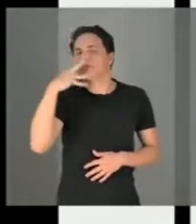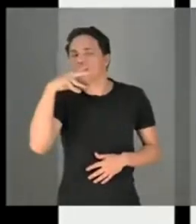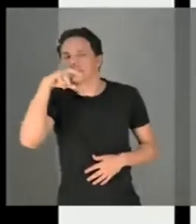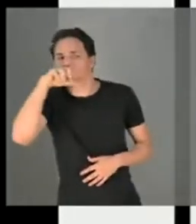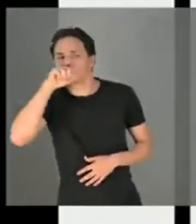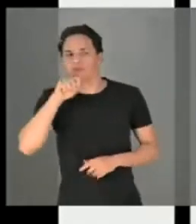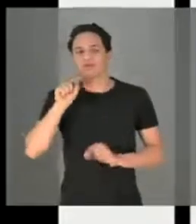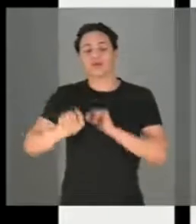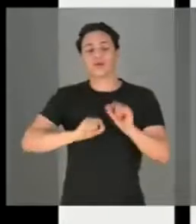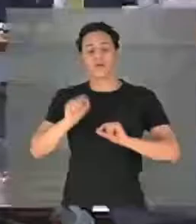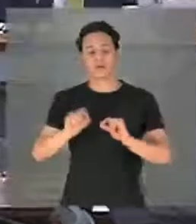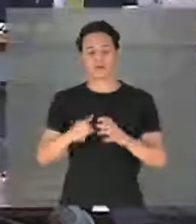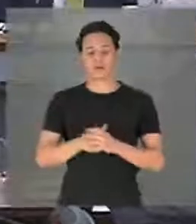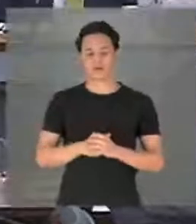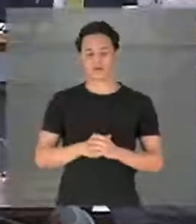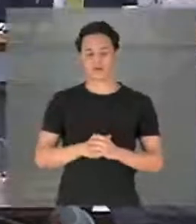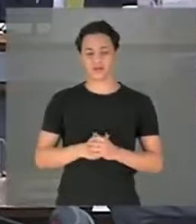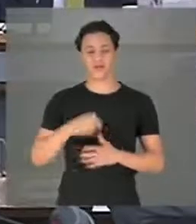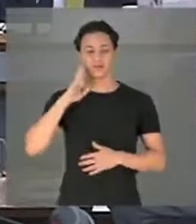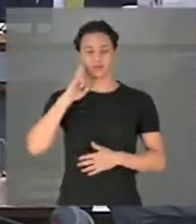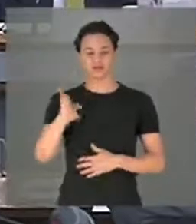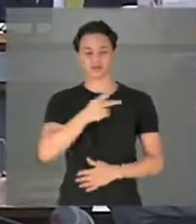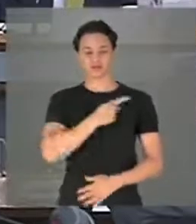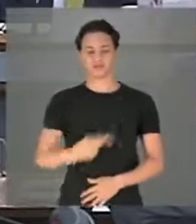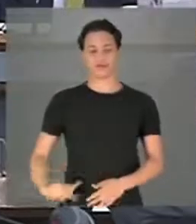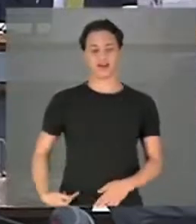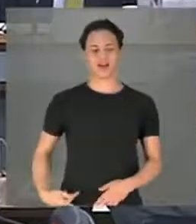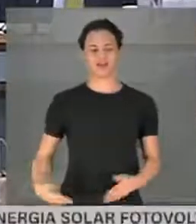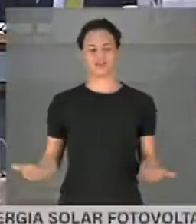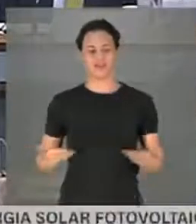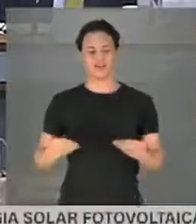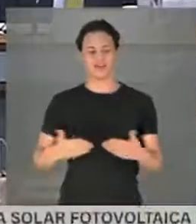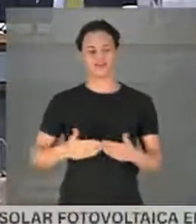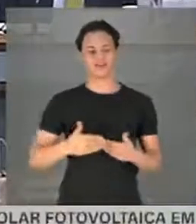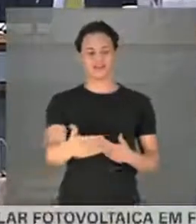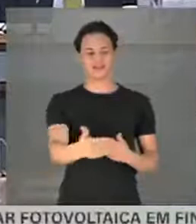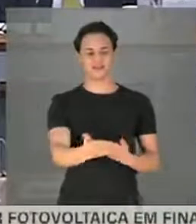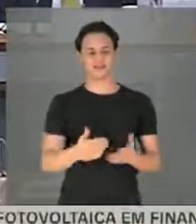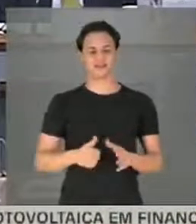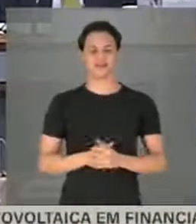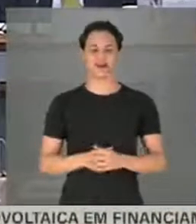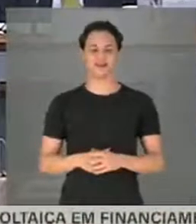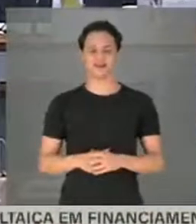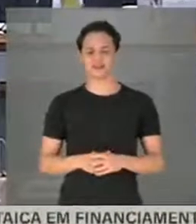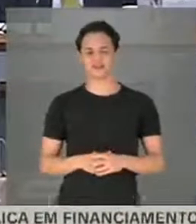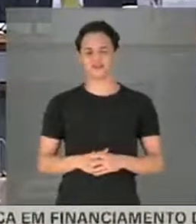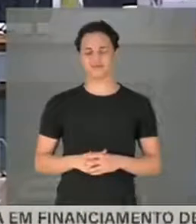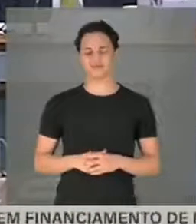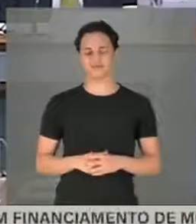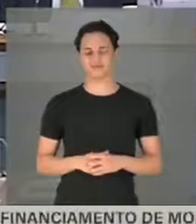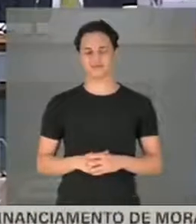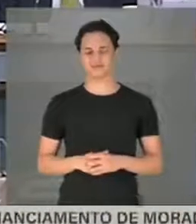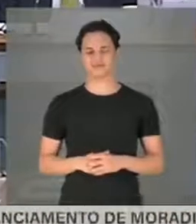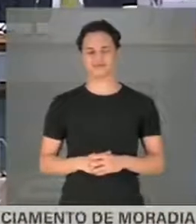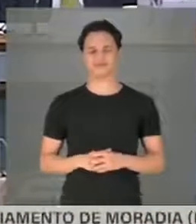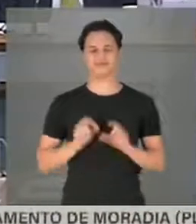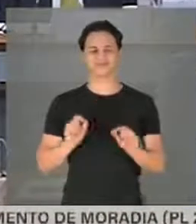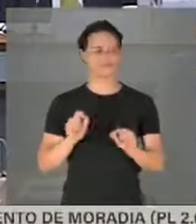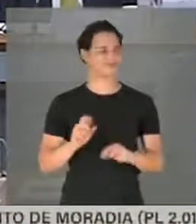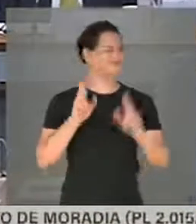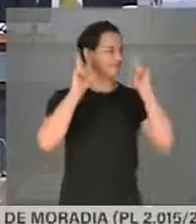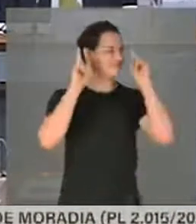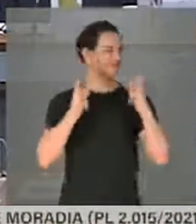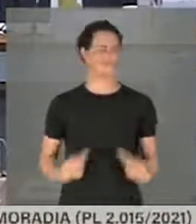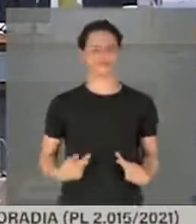Eu, sinceramente, o senhor presidente, me perdoe, senador Omar, mas eu não consigo entender o que leva um ser humano que